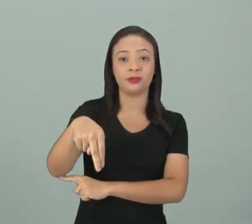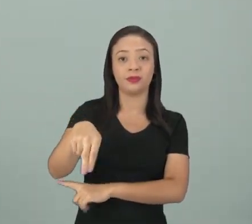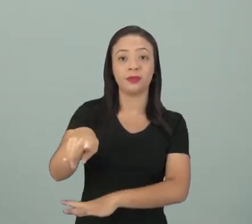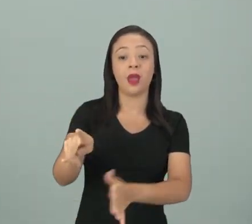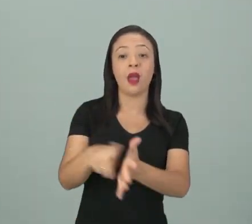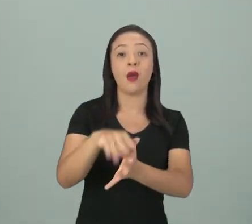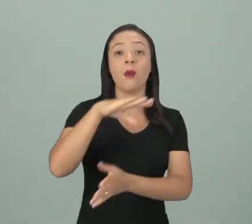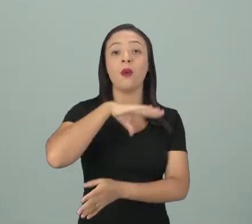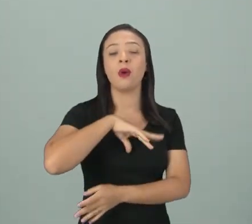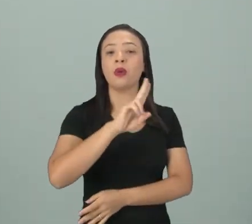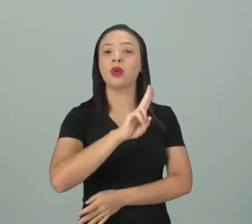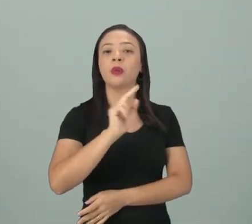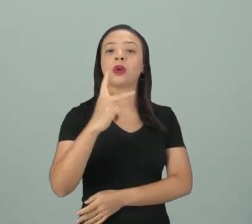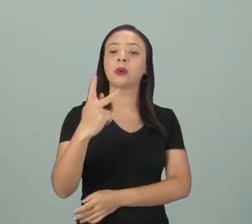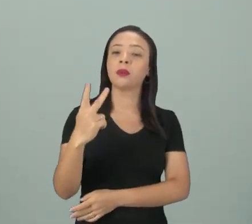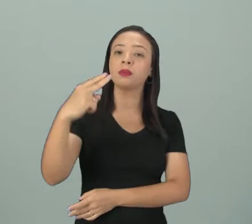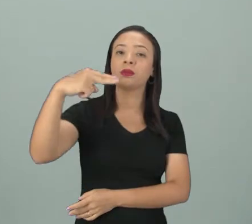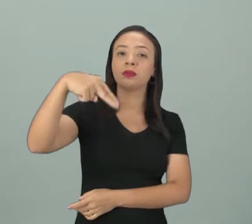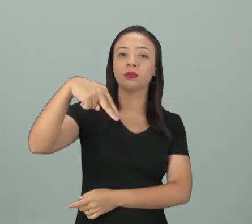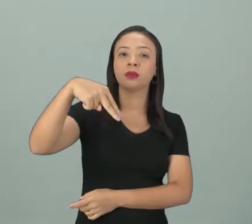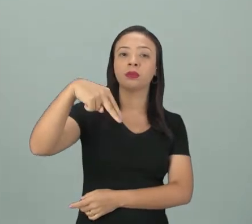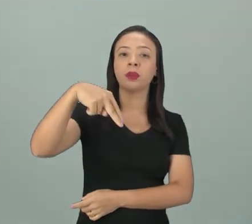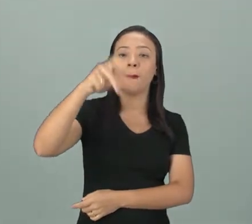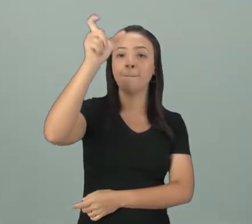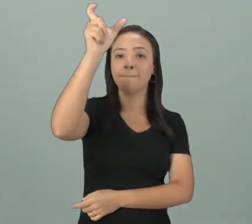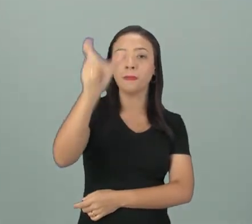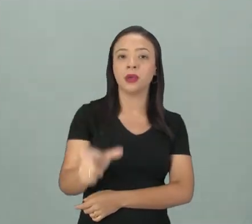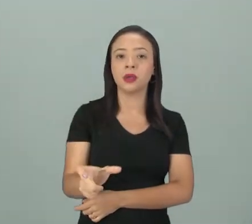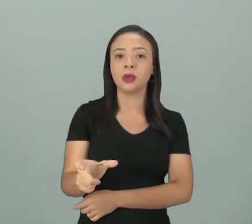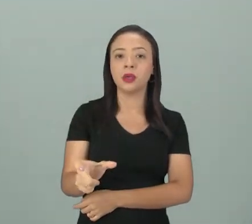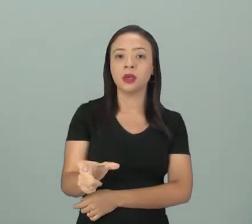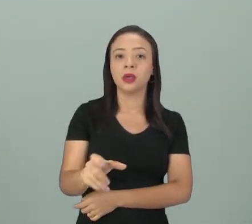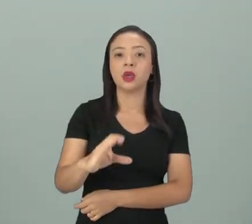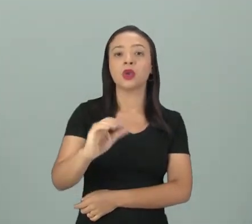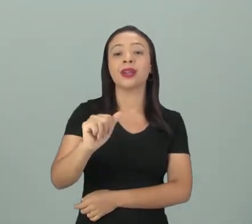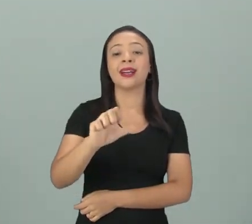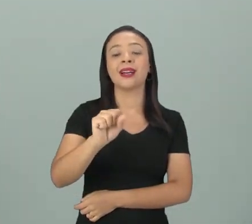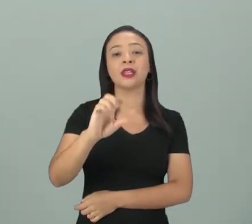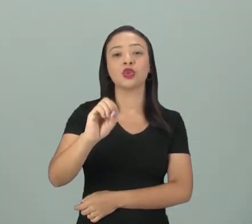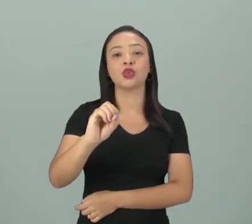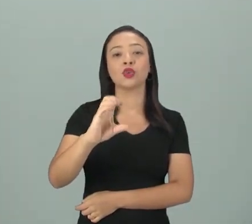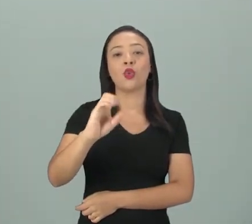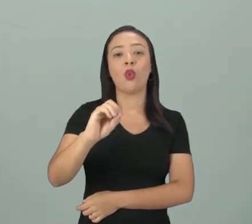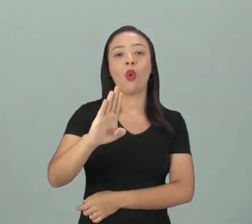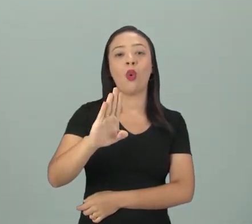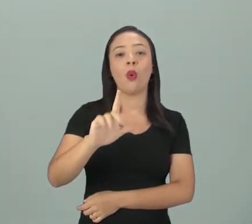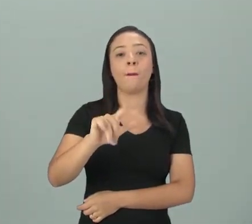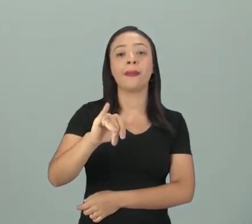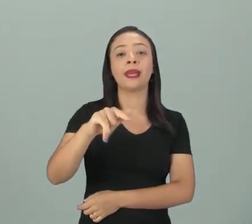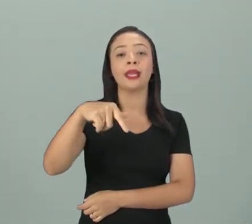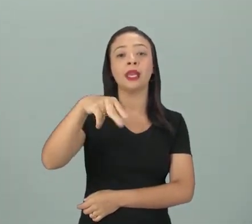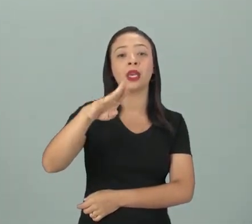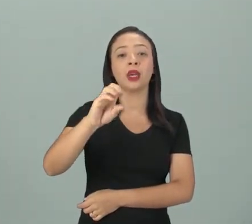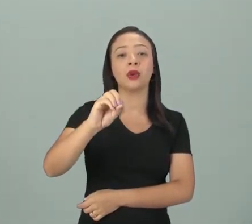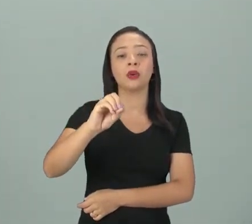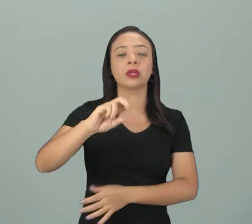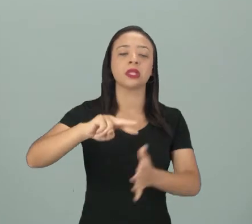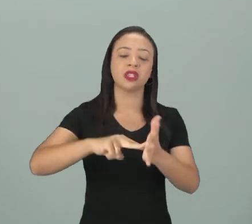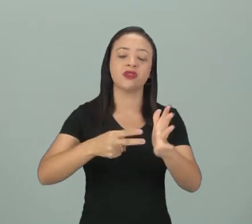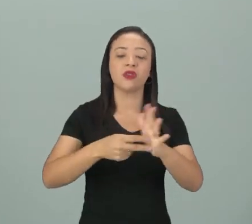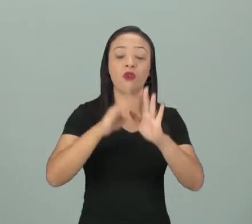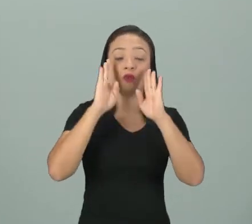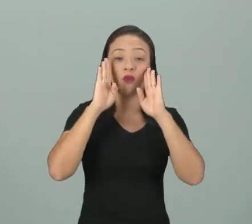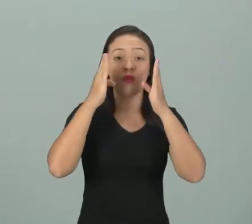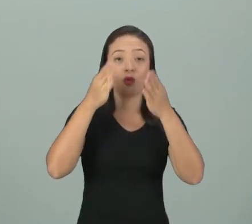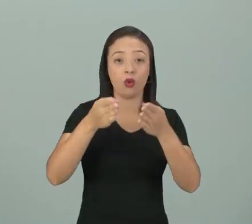português eu chamaria de pronome pessoal do caso oblíquio, que é aquele que se refere a uma das pessoas do pronome pessoal,